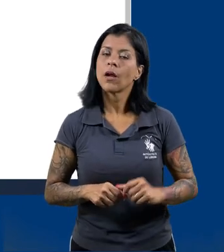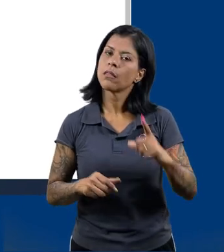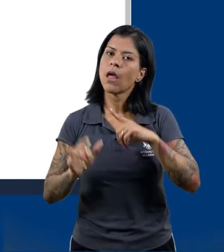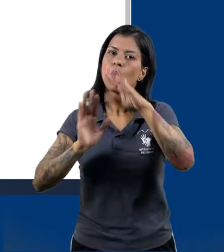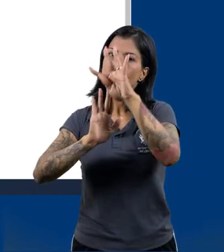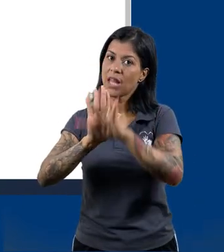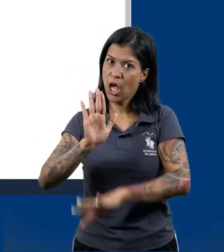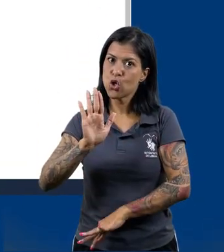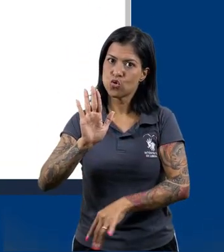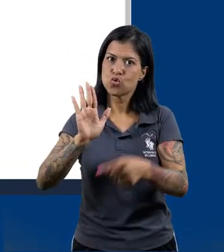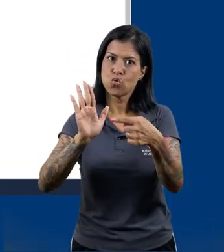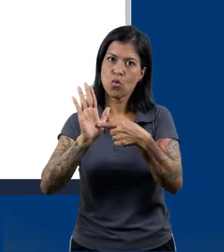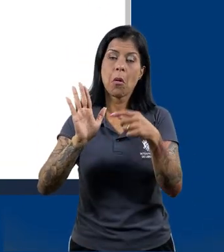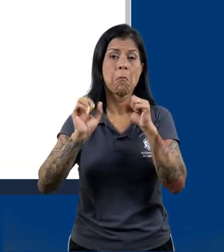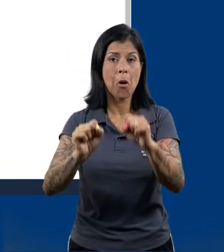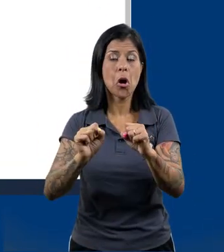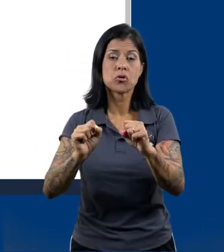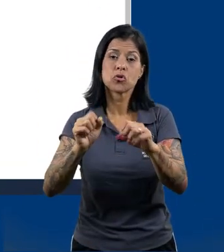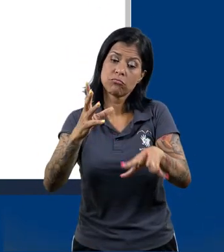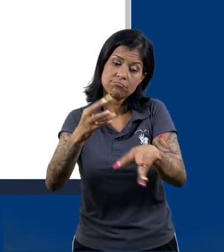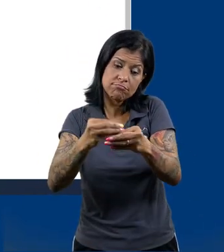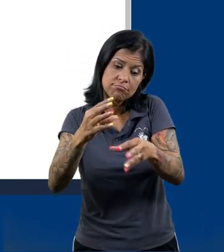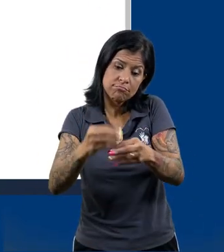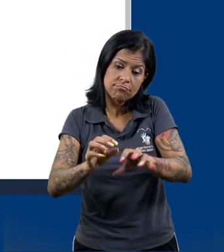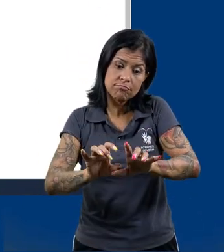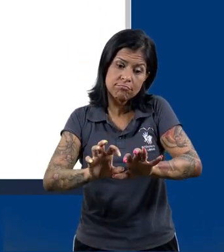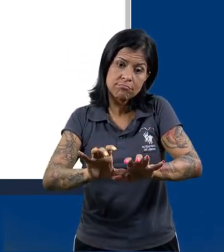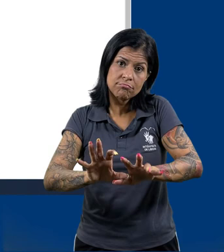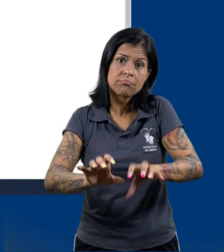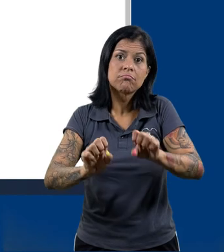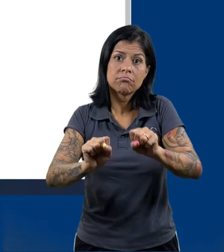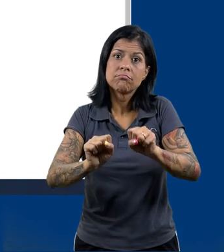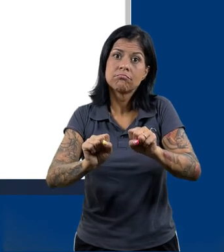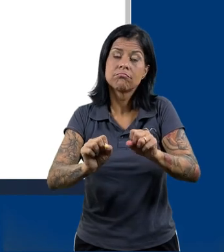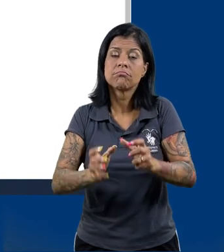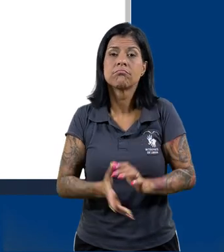aluno, o texto. Posso fazer comentários, tipo